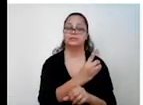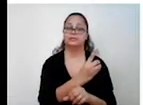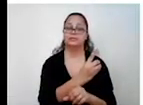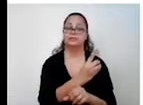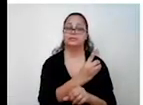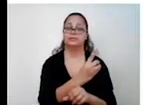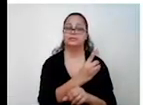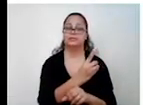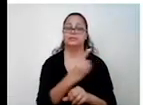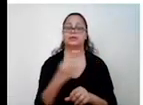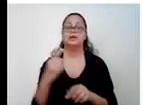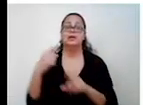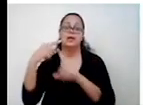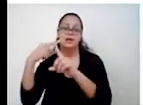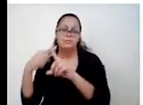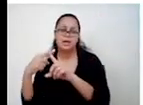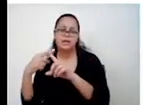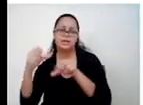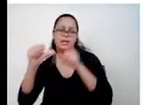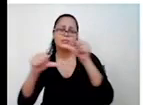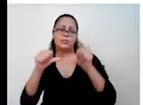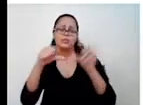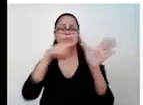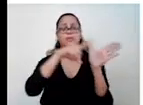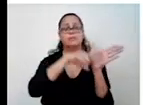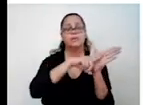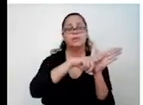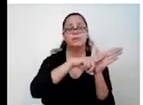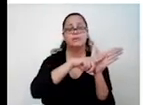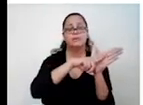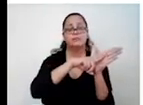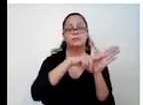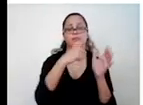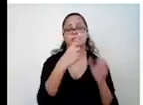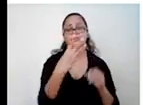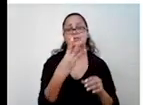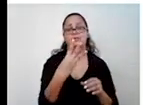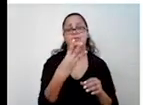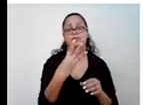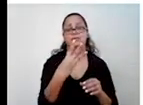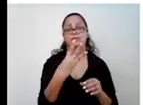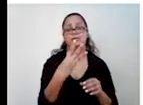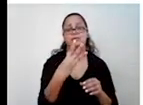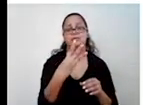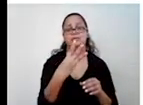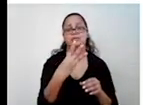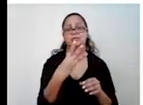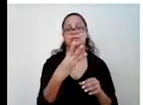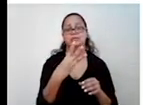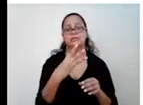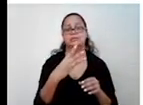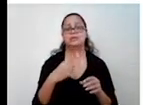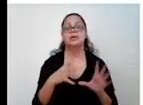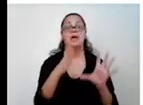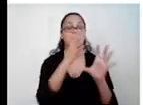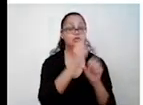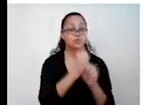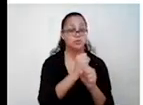Que ele era mais 13, ficou menos 13. Então, aqui, ó. Soma do produto.